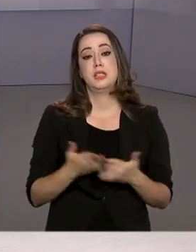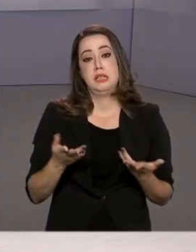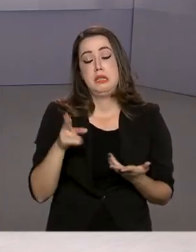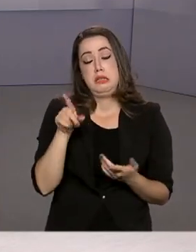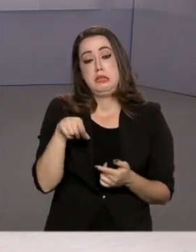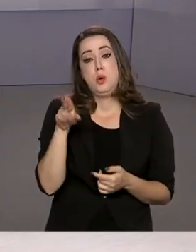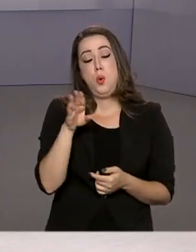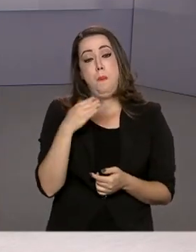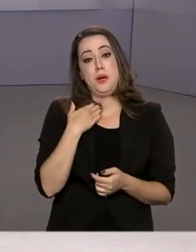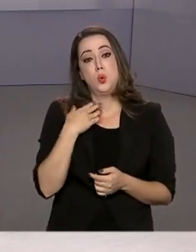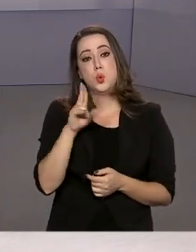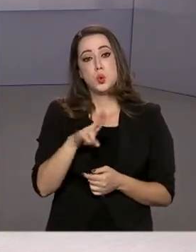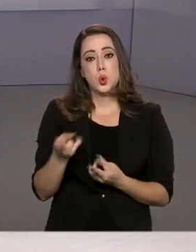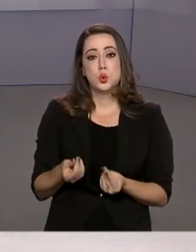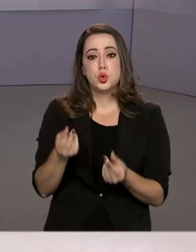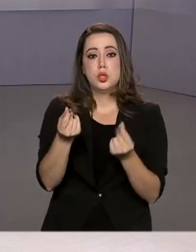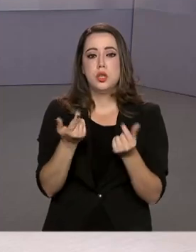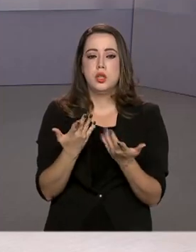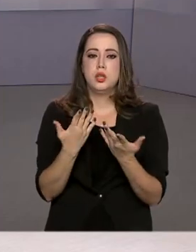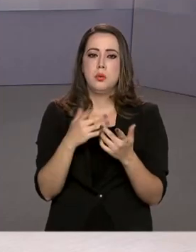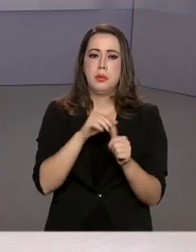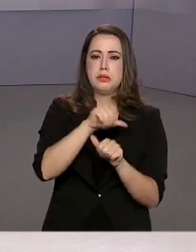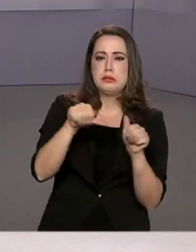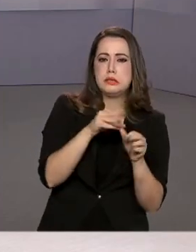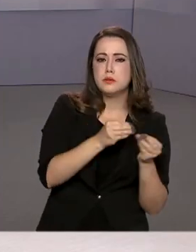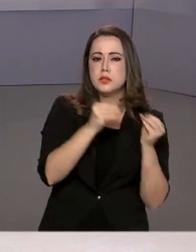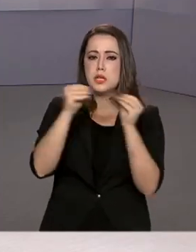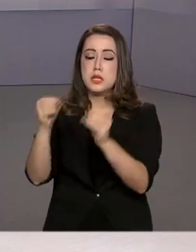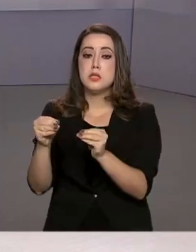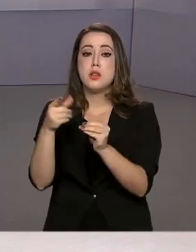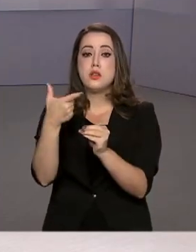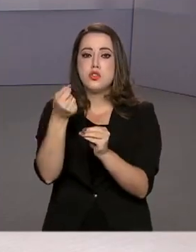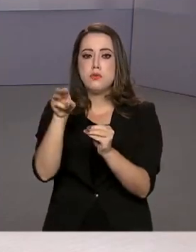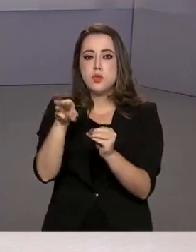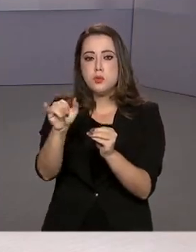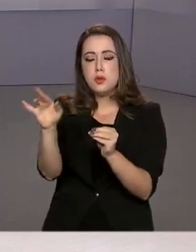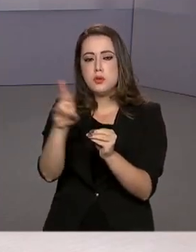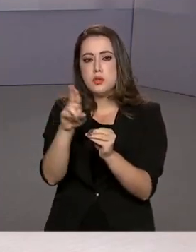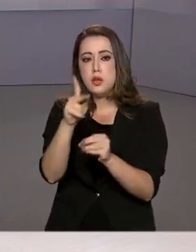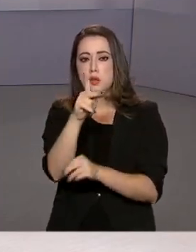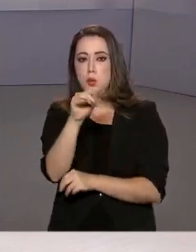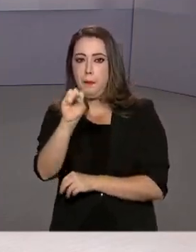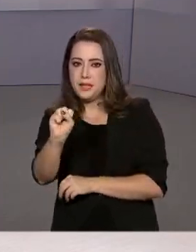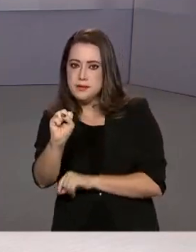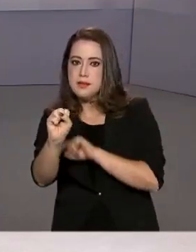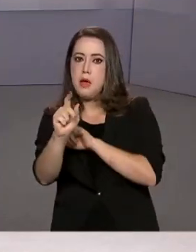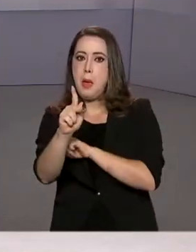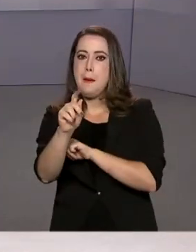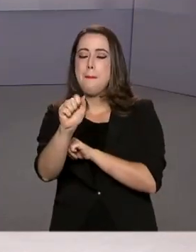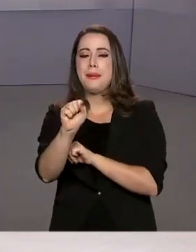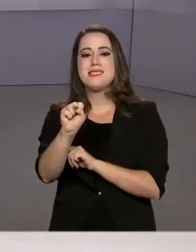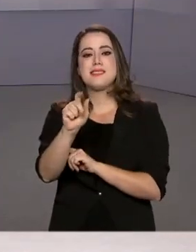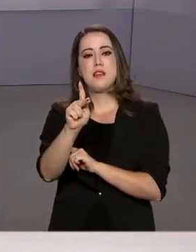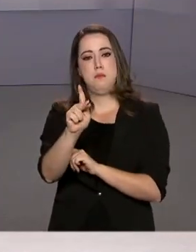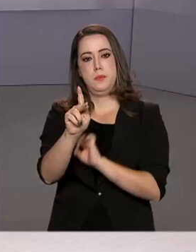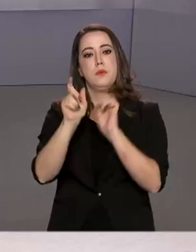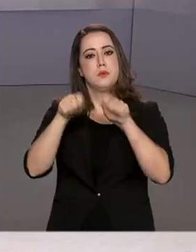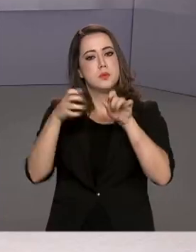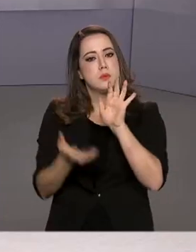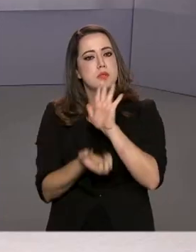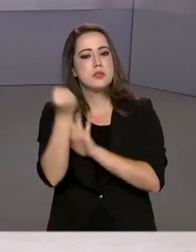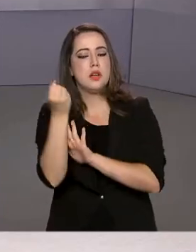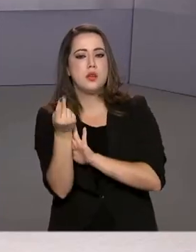o banco usou recursos para concluir a transferência de 20 bilhões de reais do PIS-PASEP para possibilitar o saque